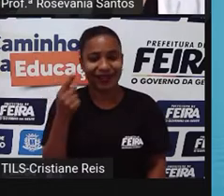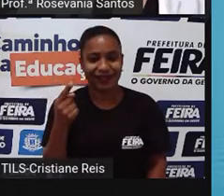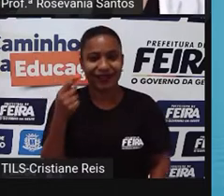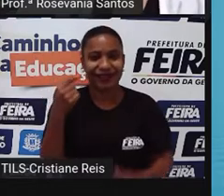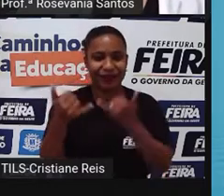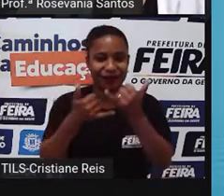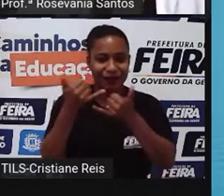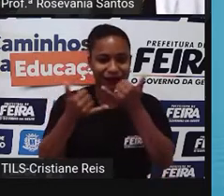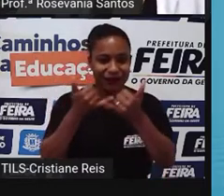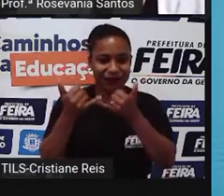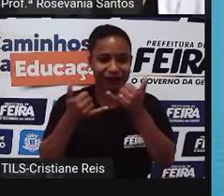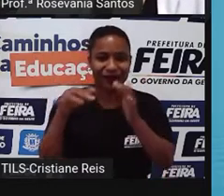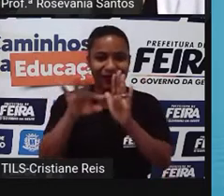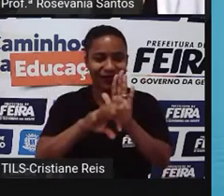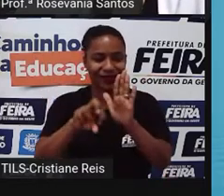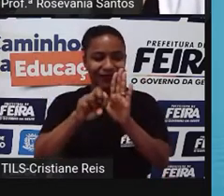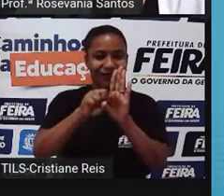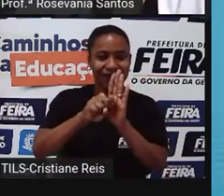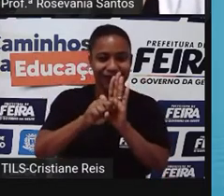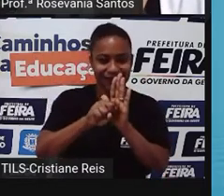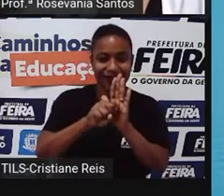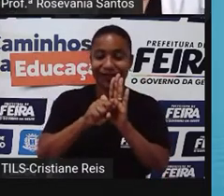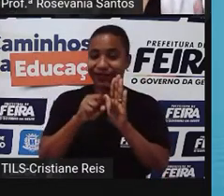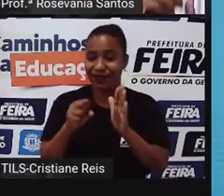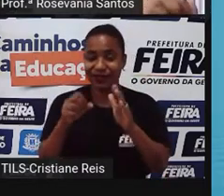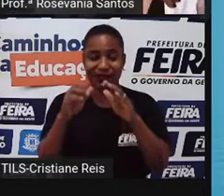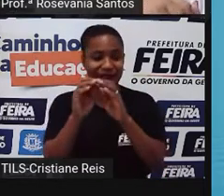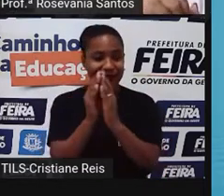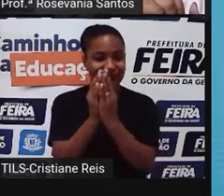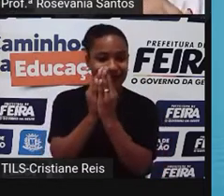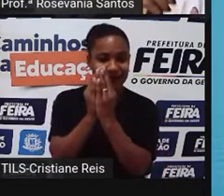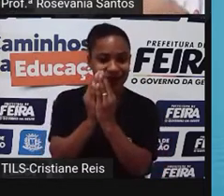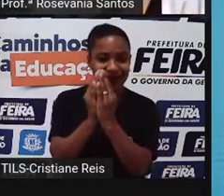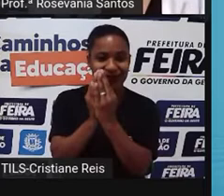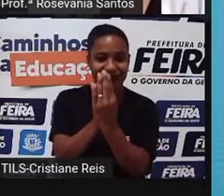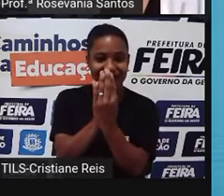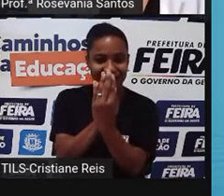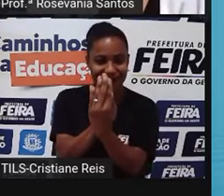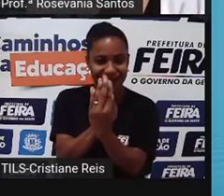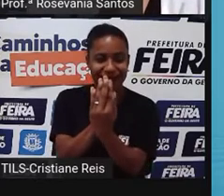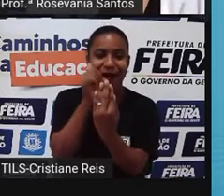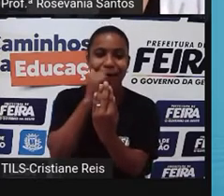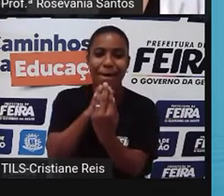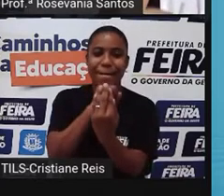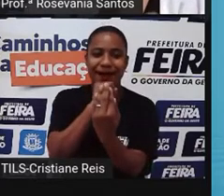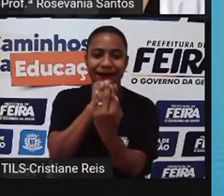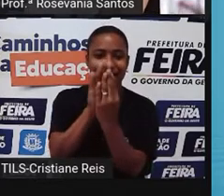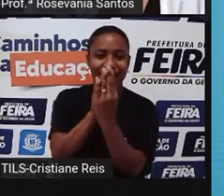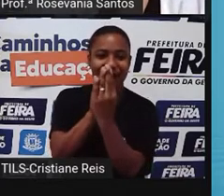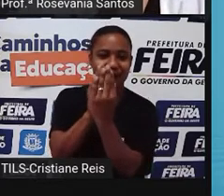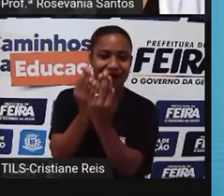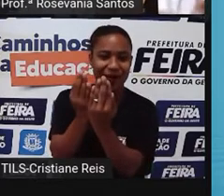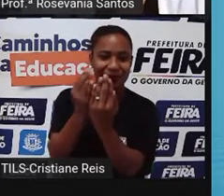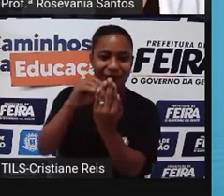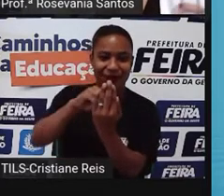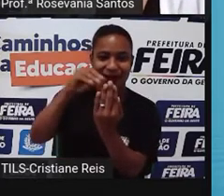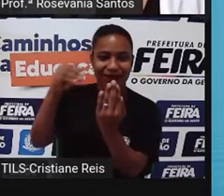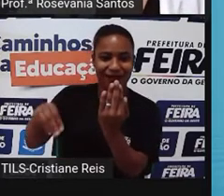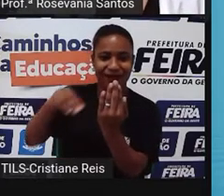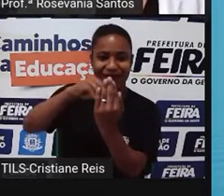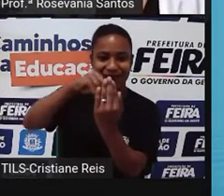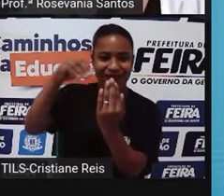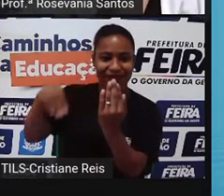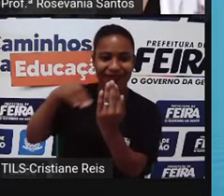maior, né? Considerada a boneca mãe e ela tem várias outras bonequinhas dentro dessa, você vai abrindo e vai